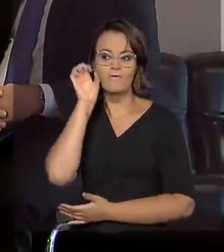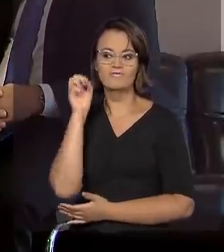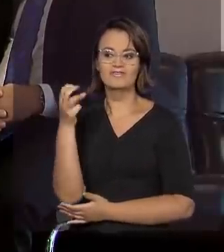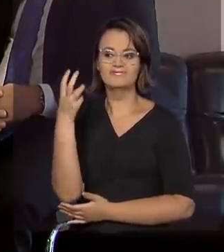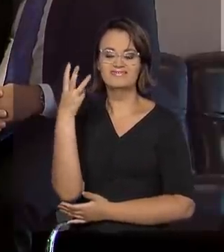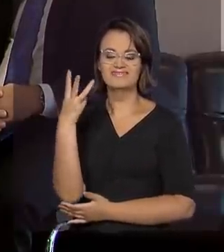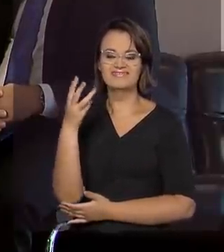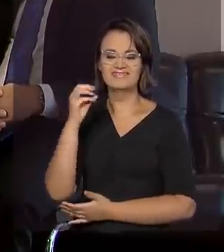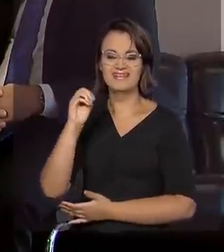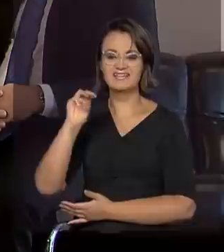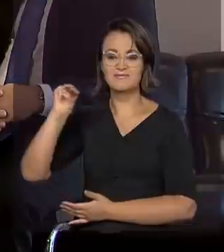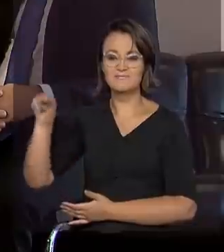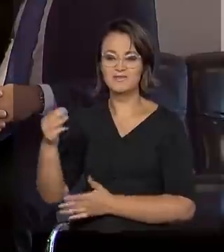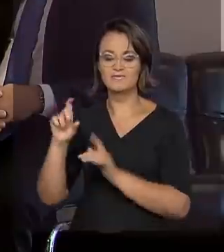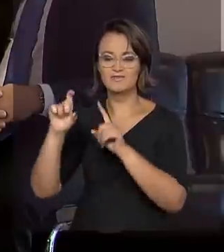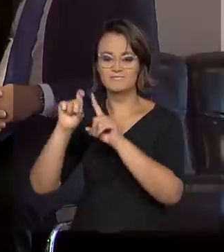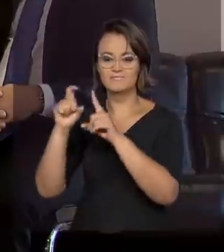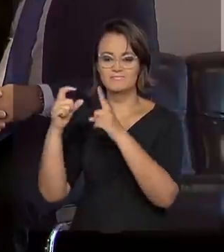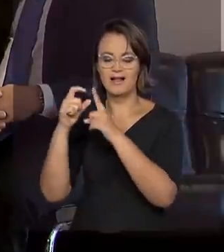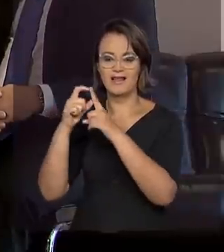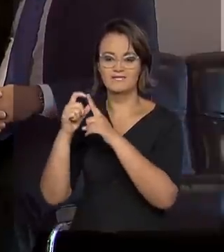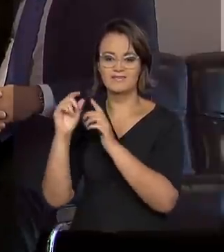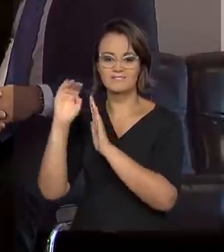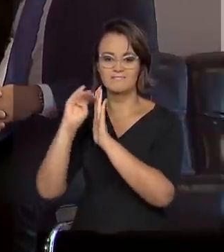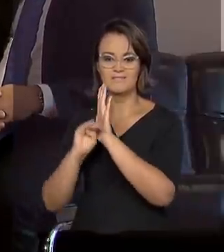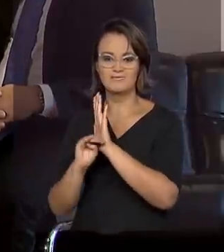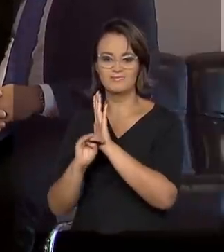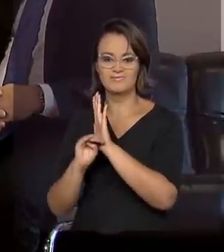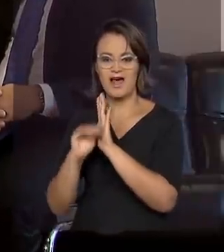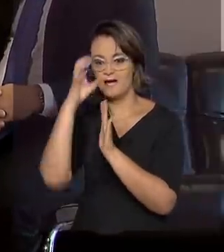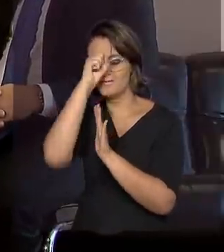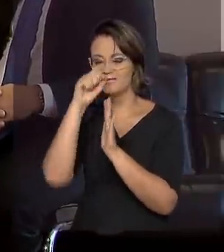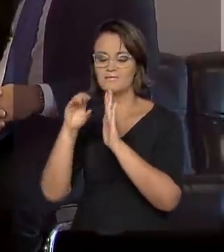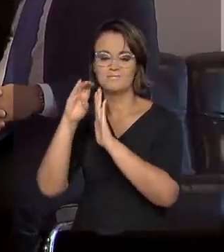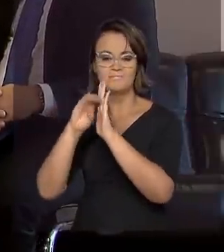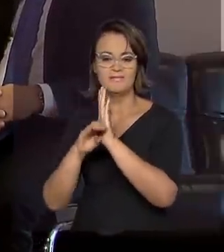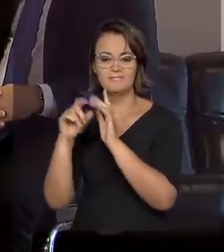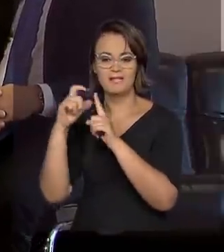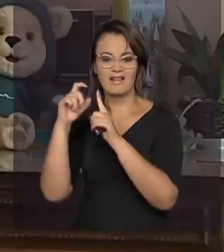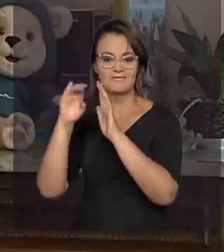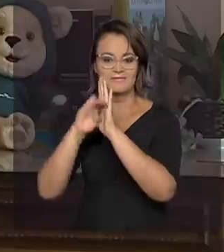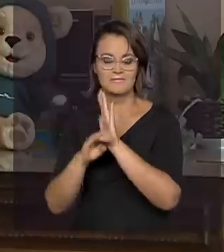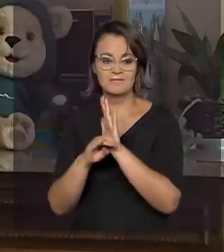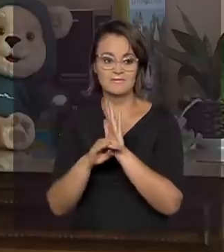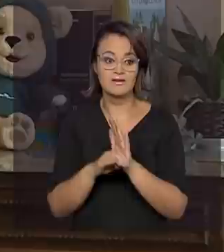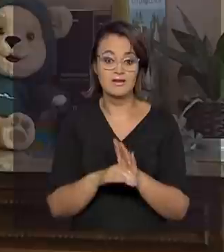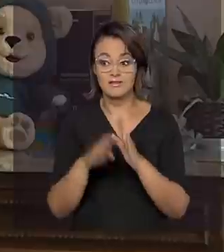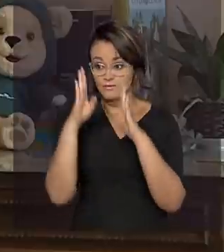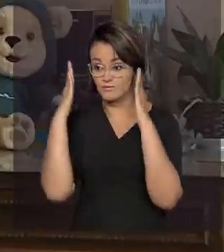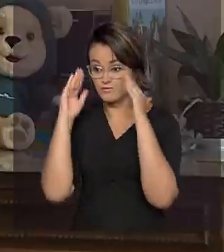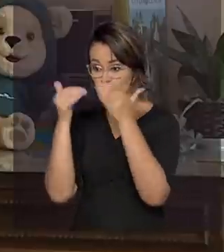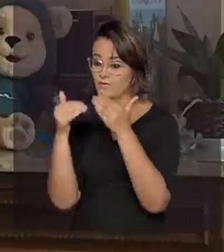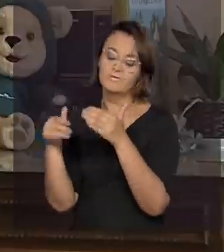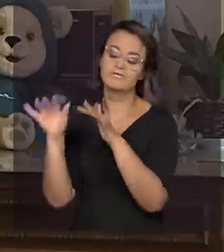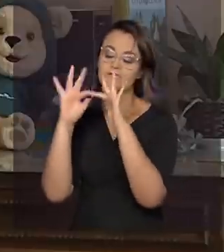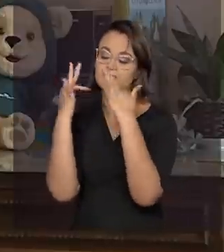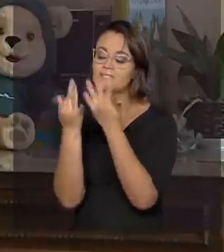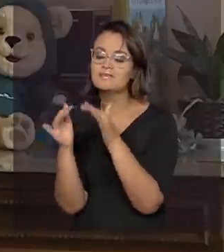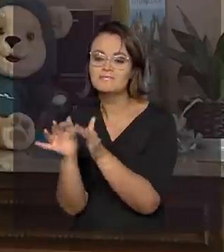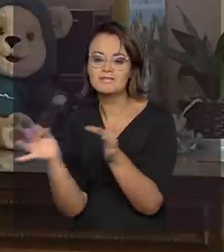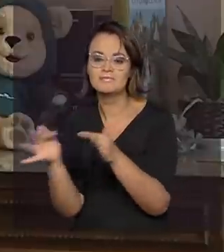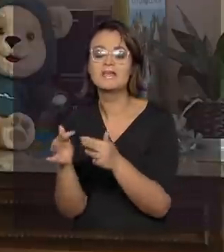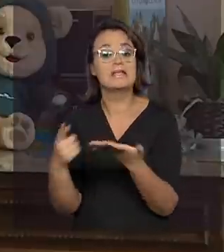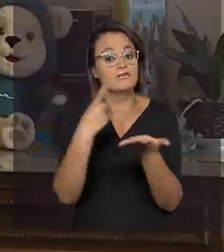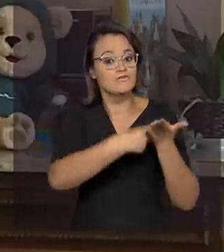menos do que as crianças de classe média alta. Então, é evidente que o nosso foco são as famílias vulneráveis, certo? Nesse sentido, assinamos um